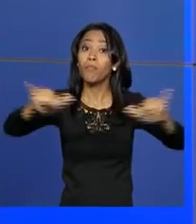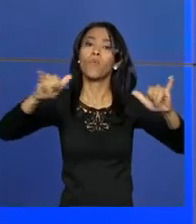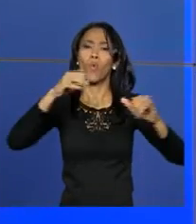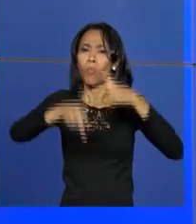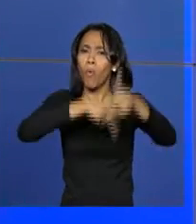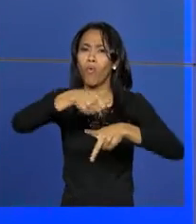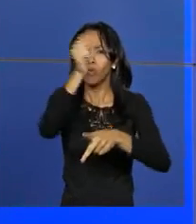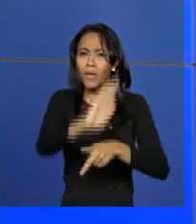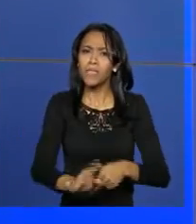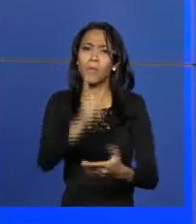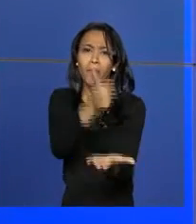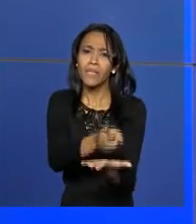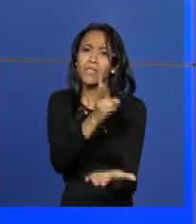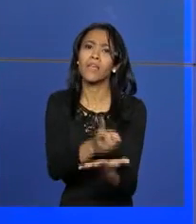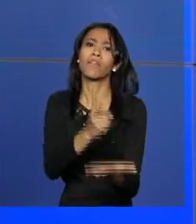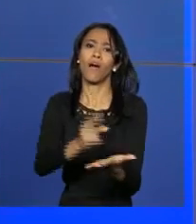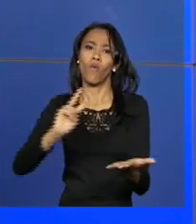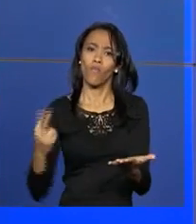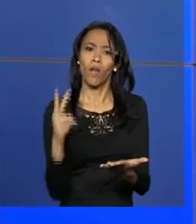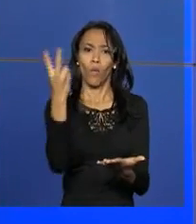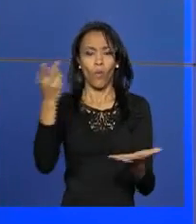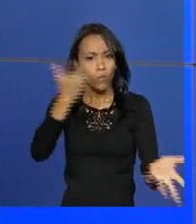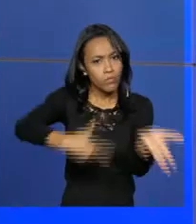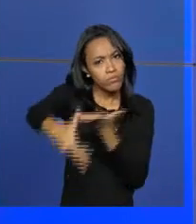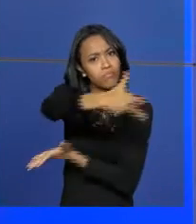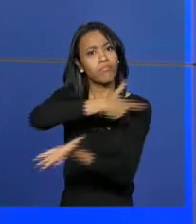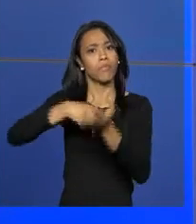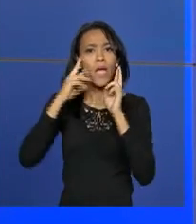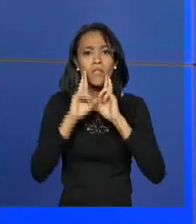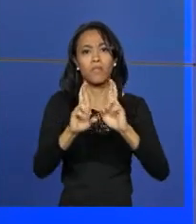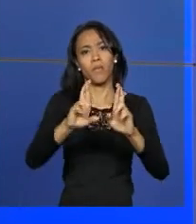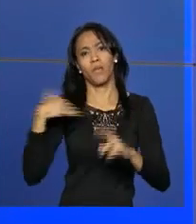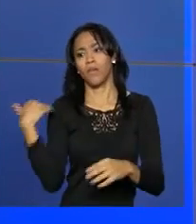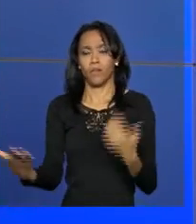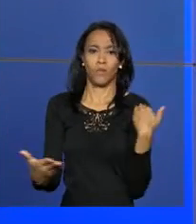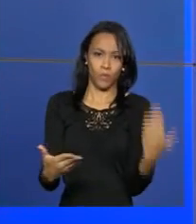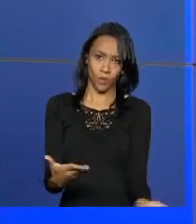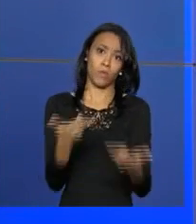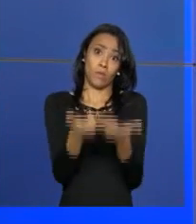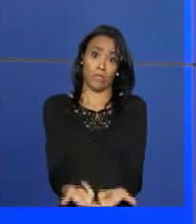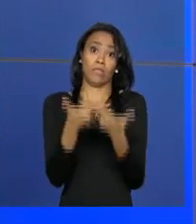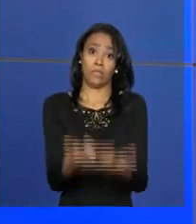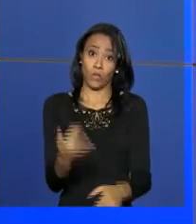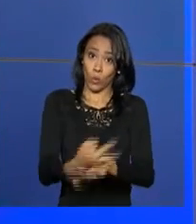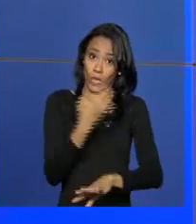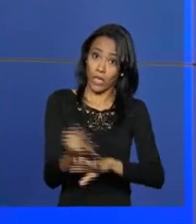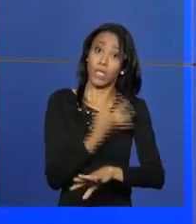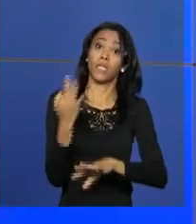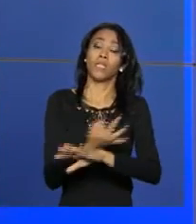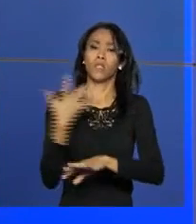preservar os altos valores da convivência democrática no respeito ao próximo, da tolerância e do sadio